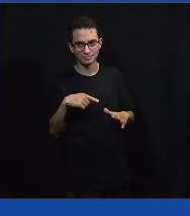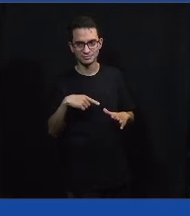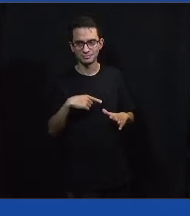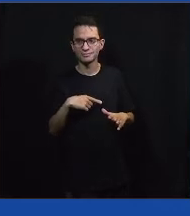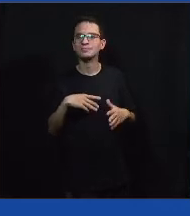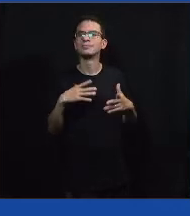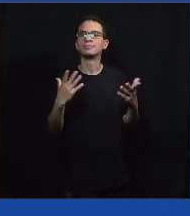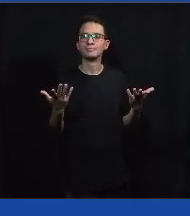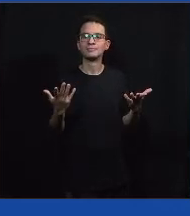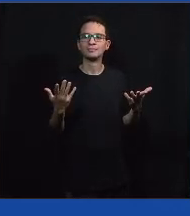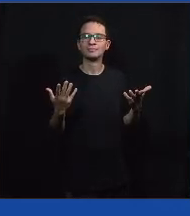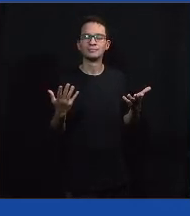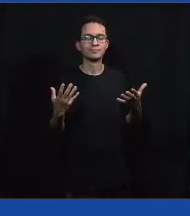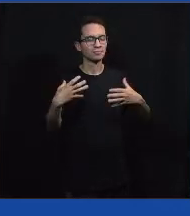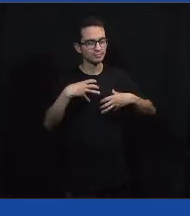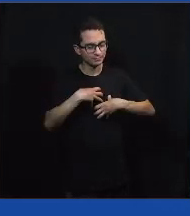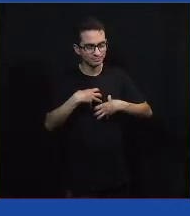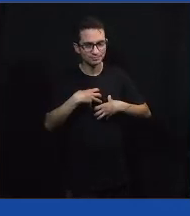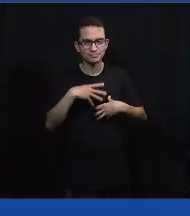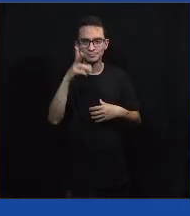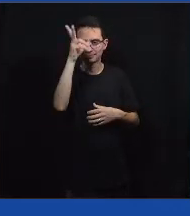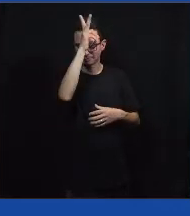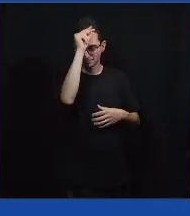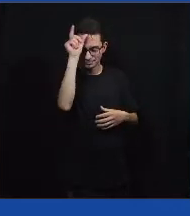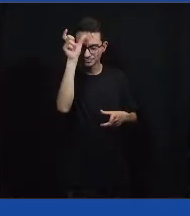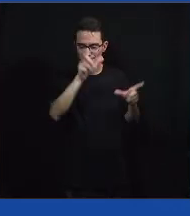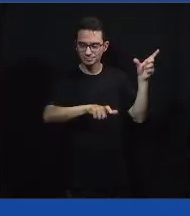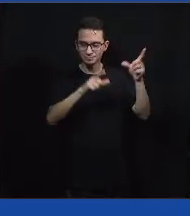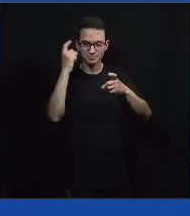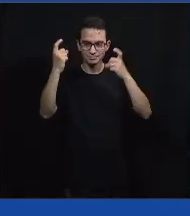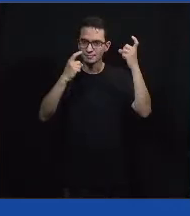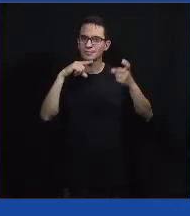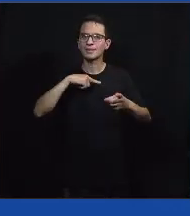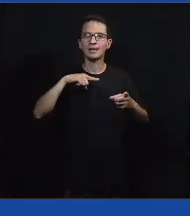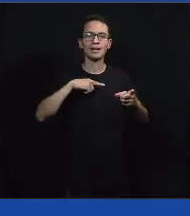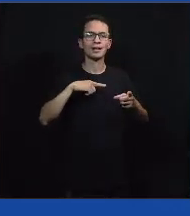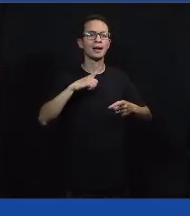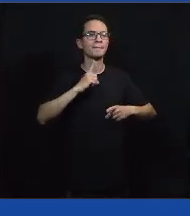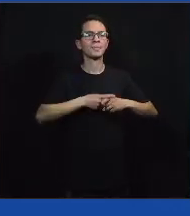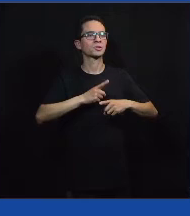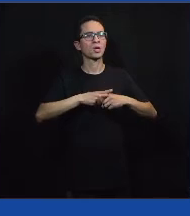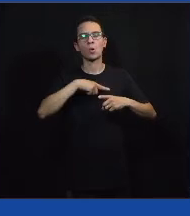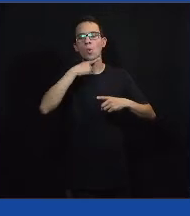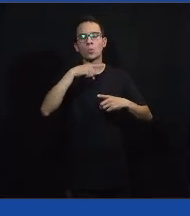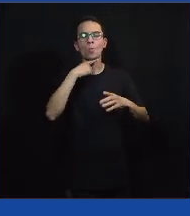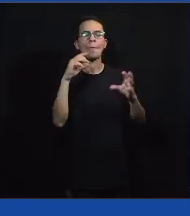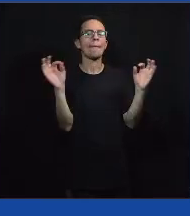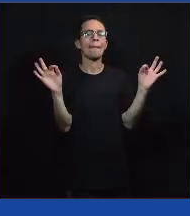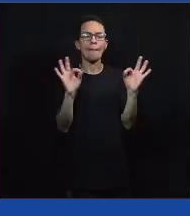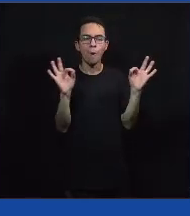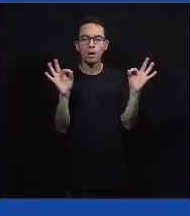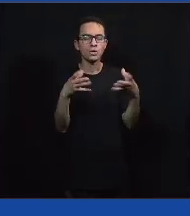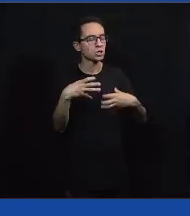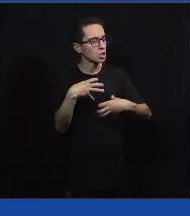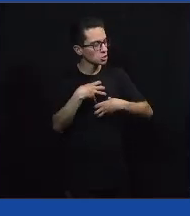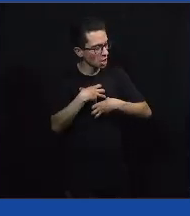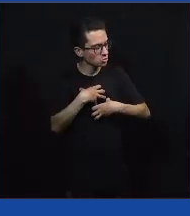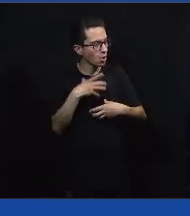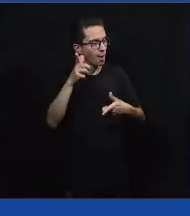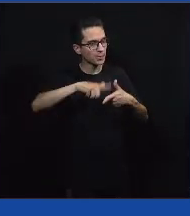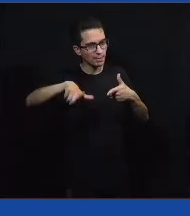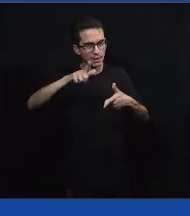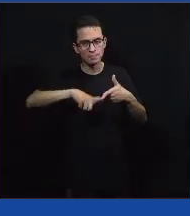do município de São Paulo, têm se preocupado com isso, entretanto, talvez não tenham conseguido atuar de alguma forma para esse problema